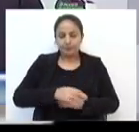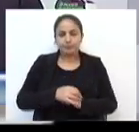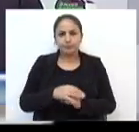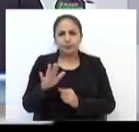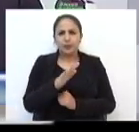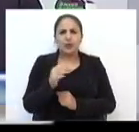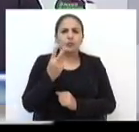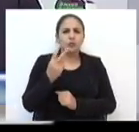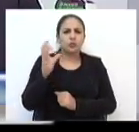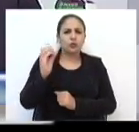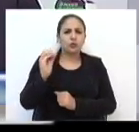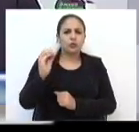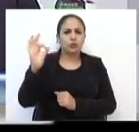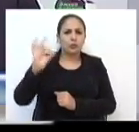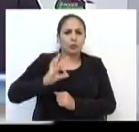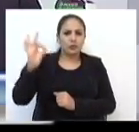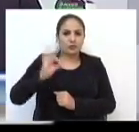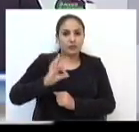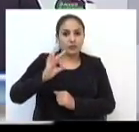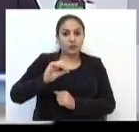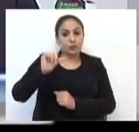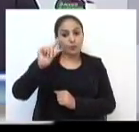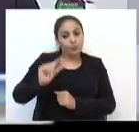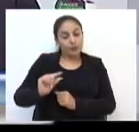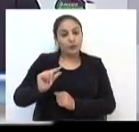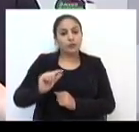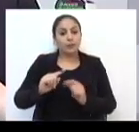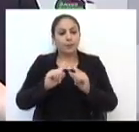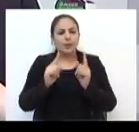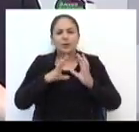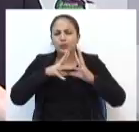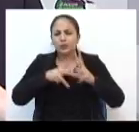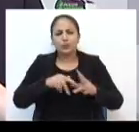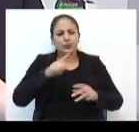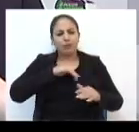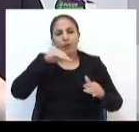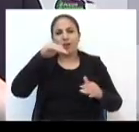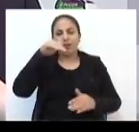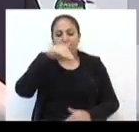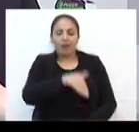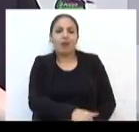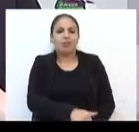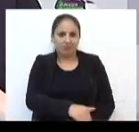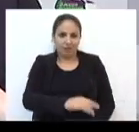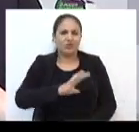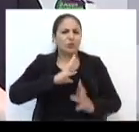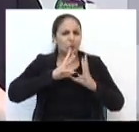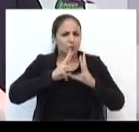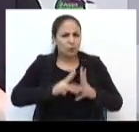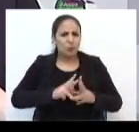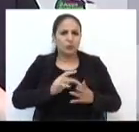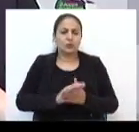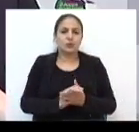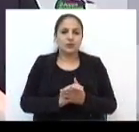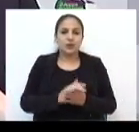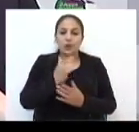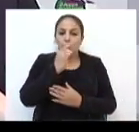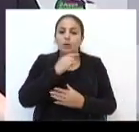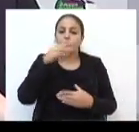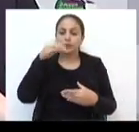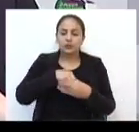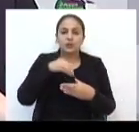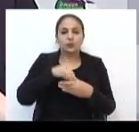Foi em torno de 20% menos do que a outra eleição. Mas todo mundo teve uma queda, ou quase todos tiveram uma queda. Então, estava